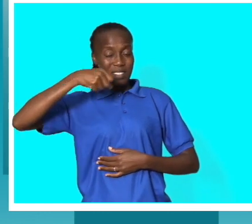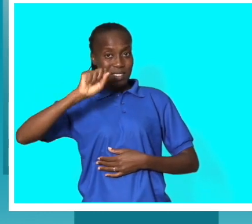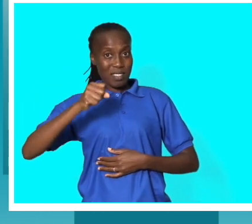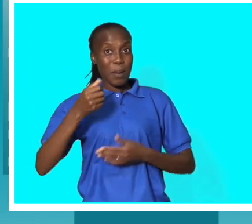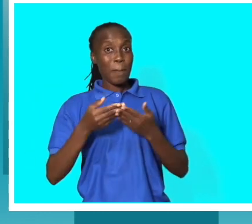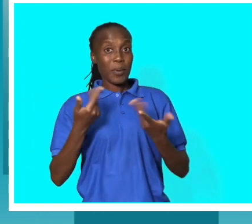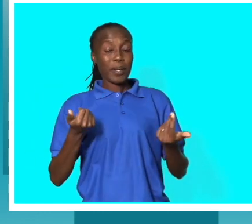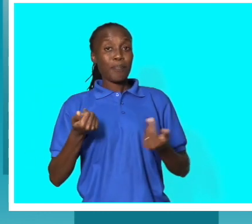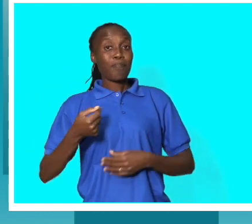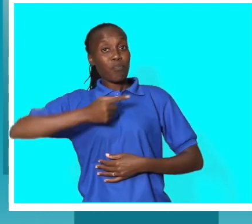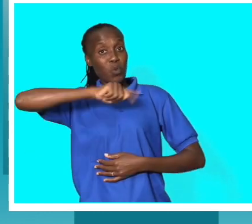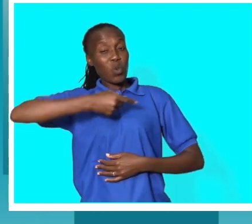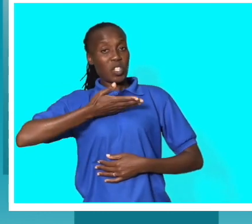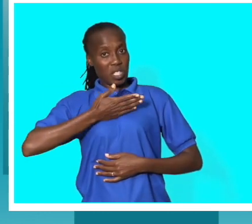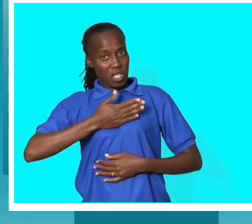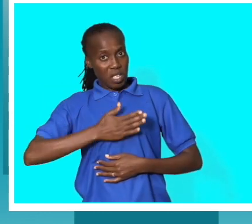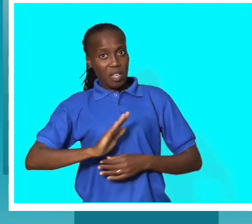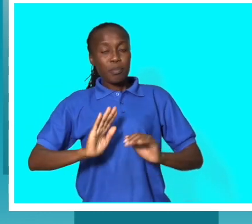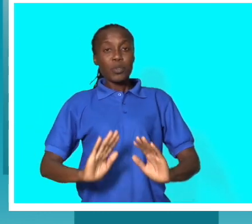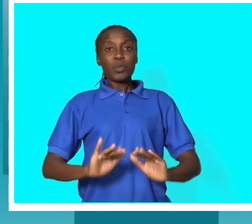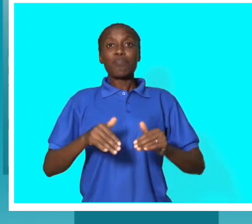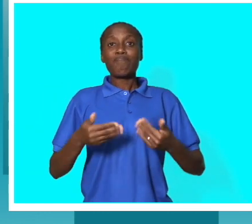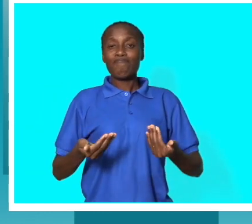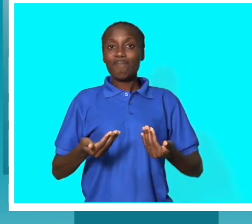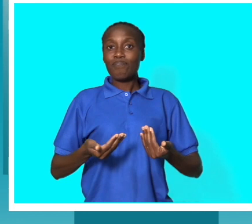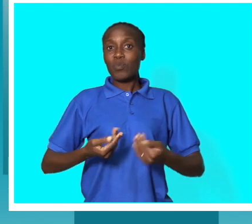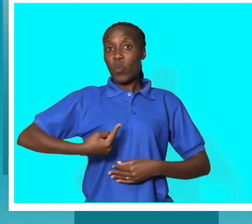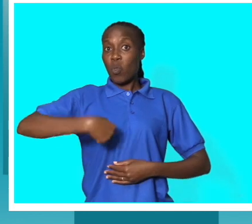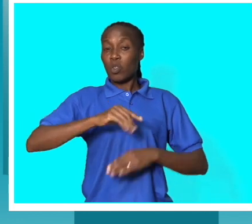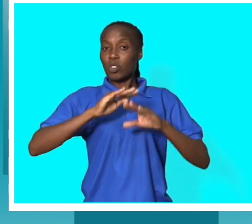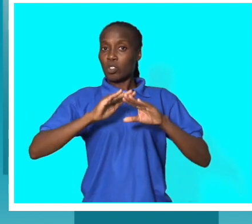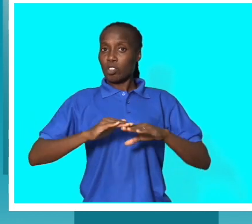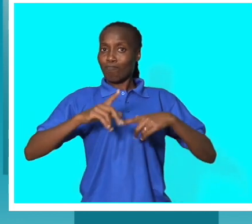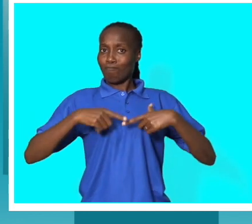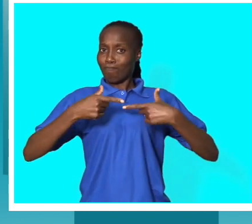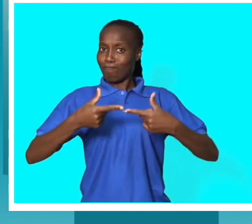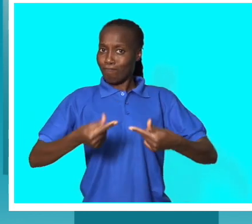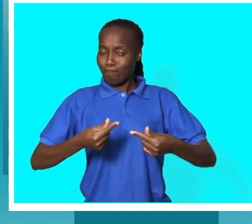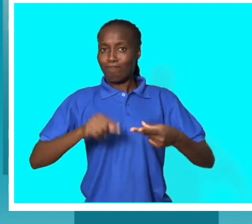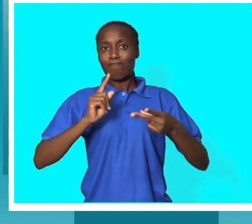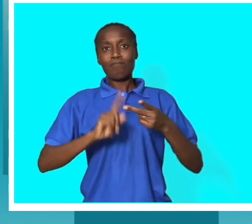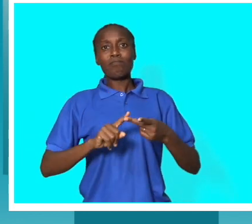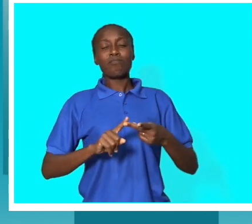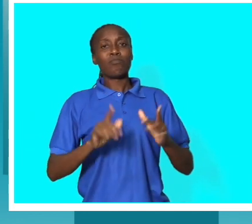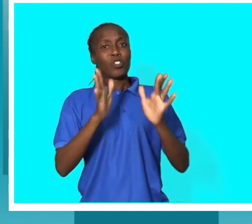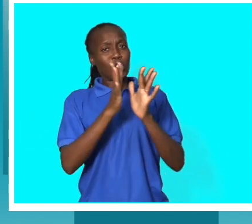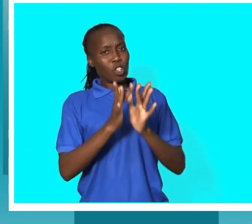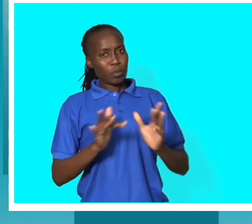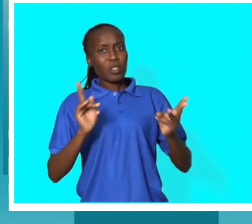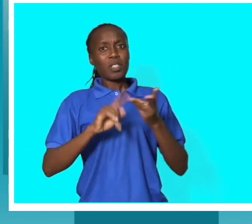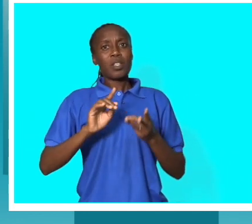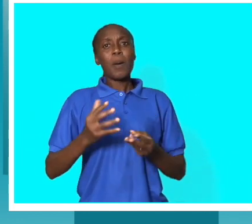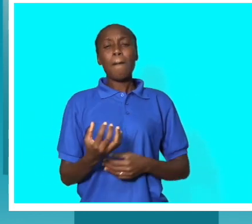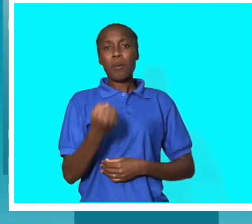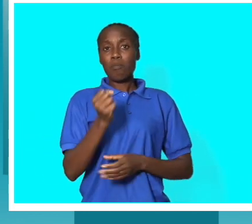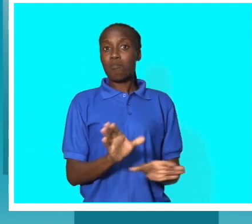por isso que nós pretendemos é com a nossa disponibilidade, o nosso saber, fazermos